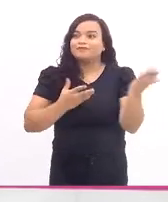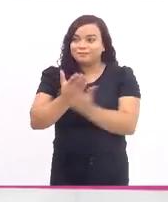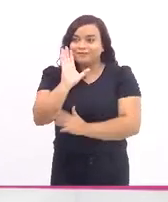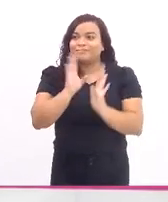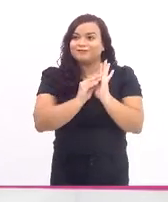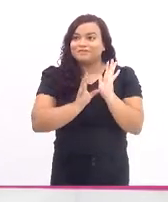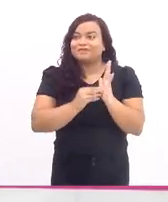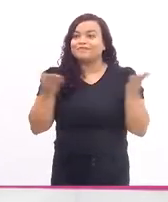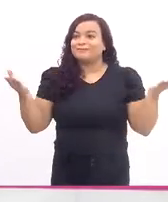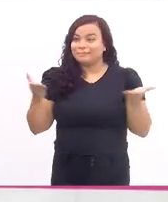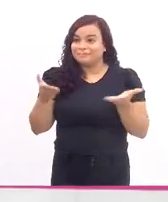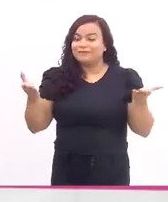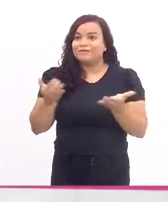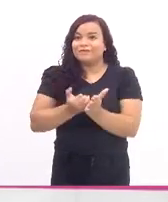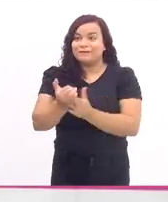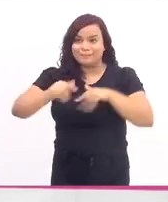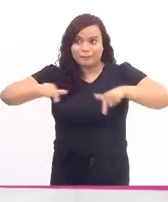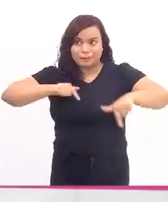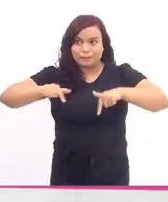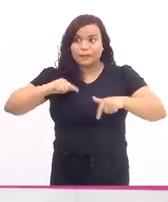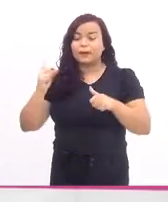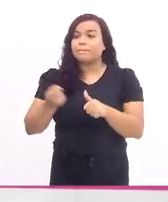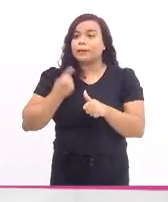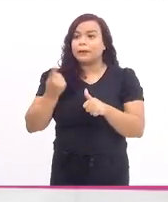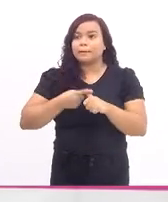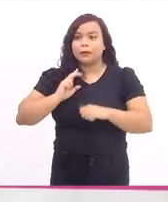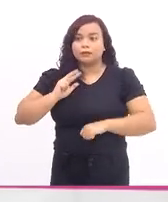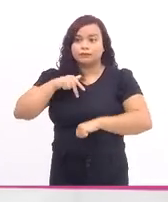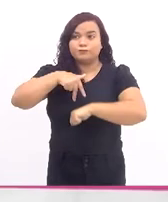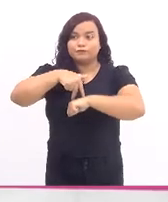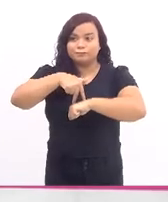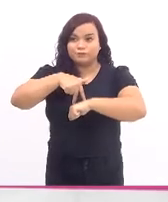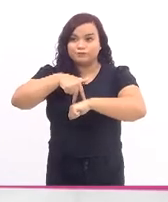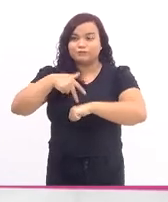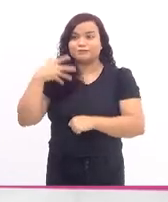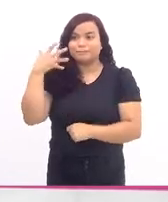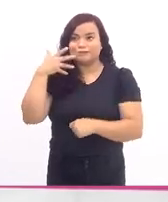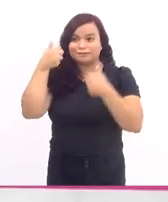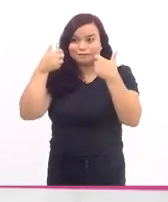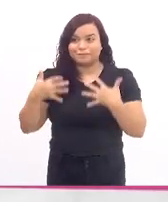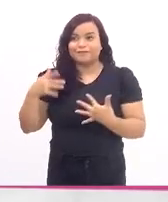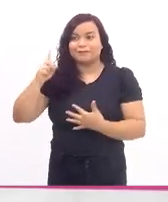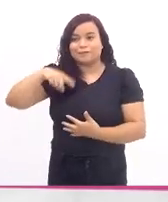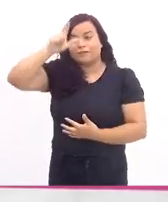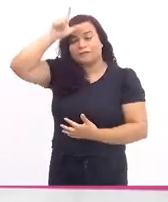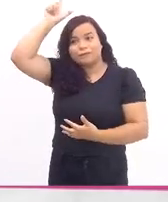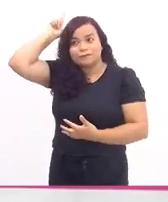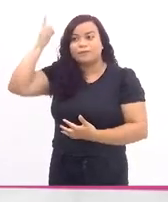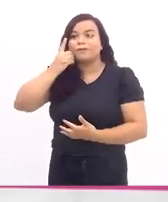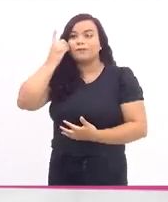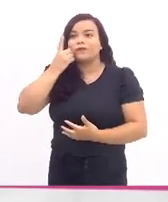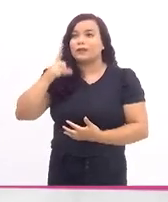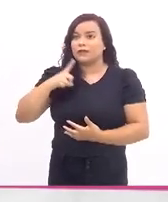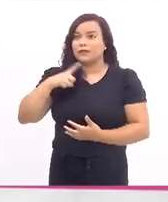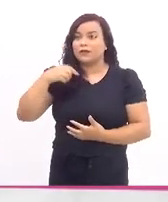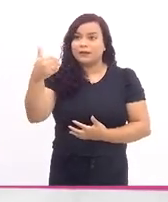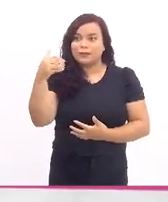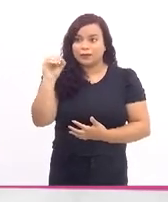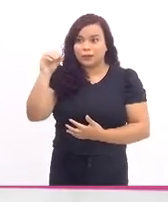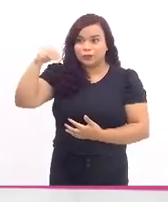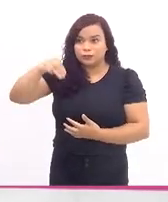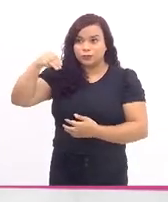passa-se ao expediente inicial, com o primeiro orador escrito, o nobre deputado Luiz Paulo. Vossa Excelência dispõe de 10 minutos, o tempo